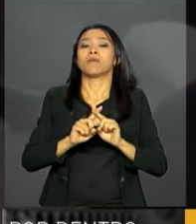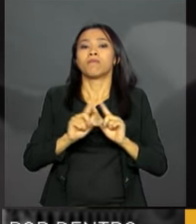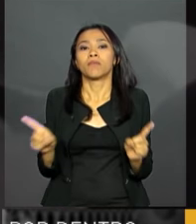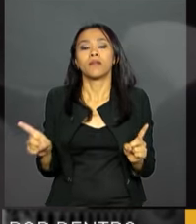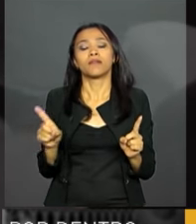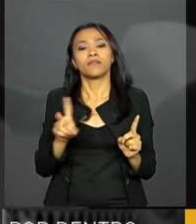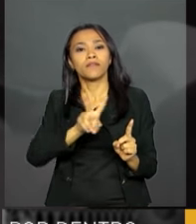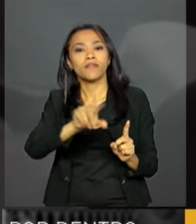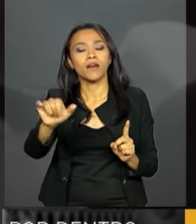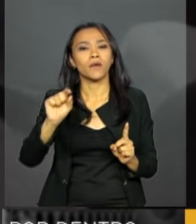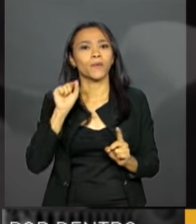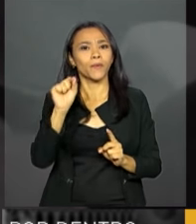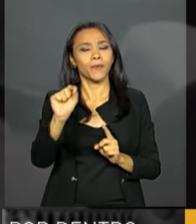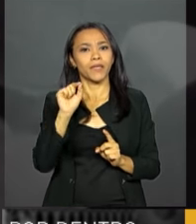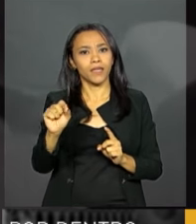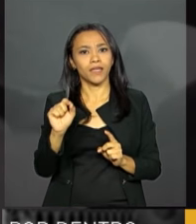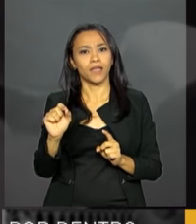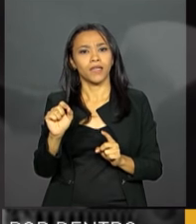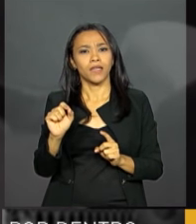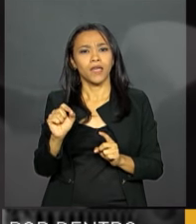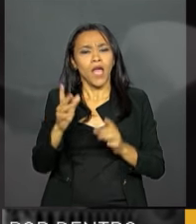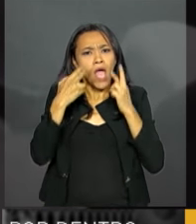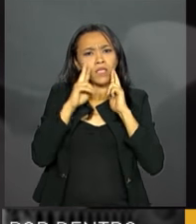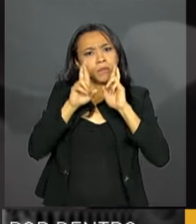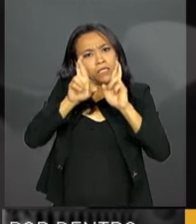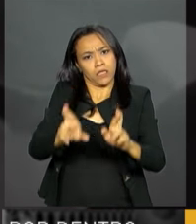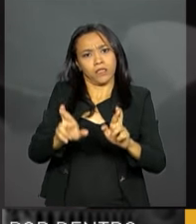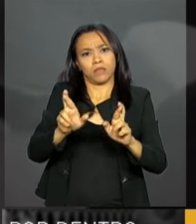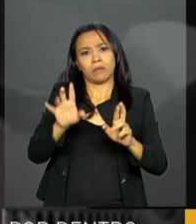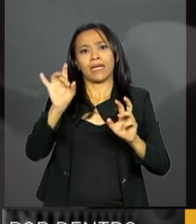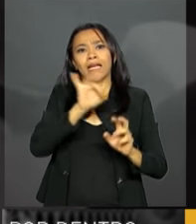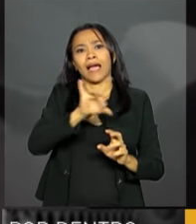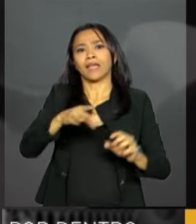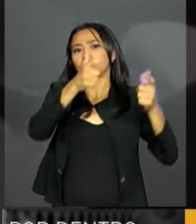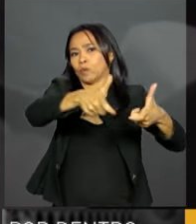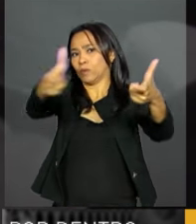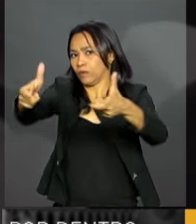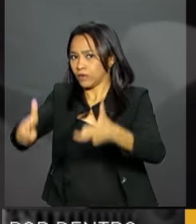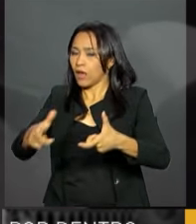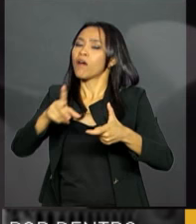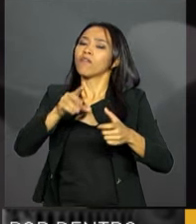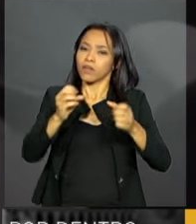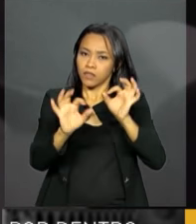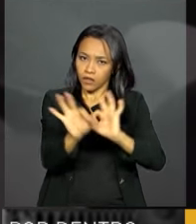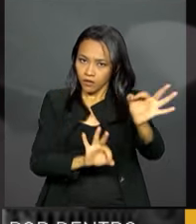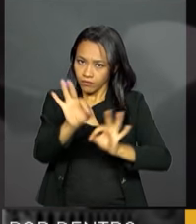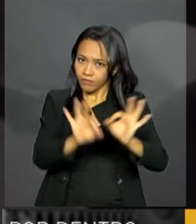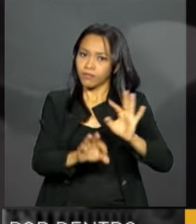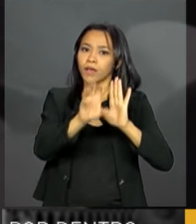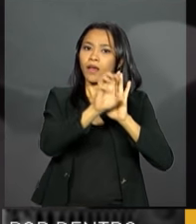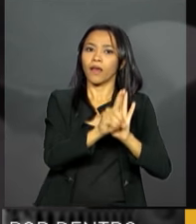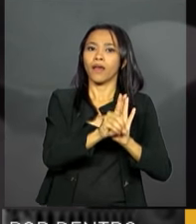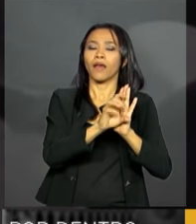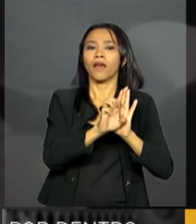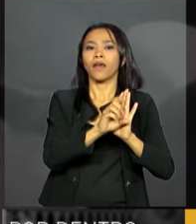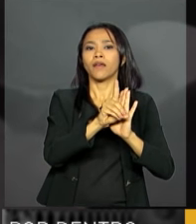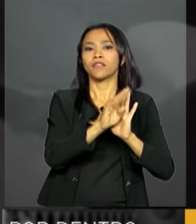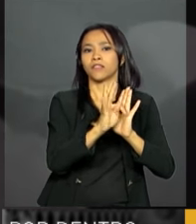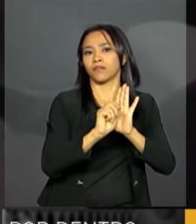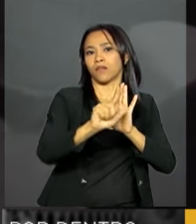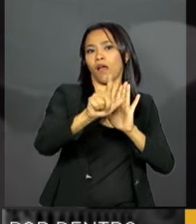considerado as questões locais. Será feito um edital, o edital dará transparência, serão